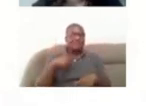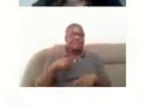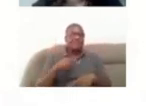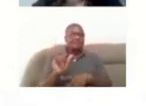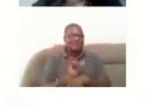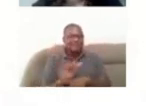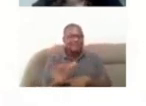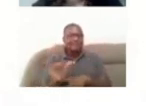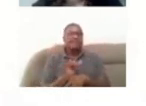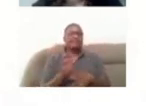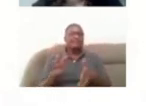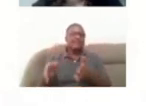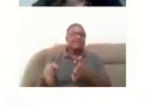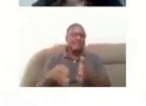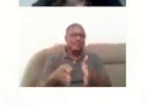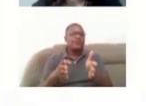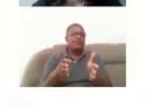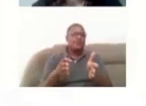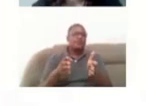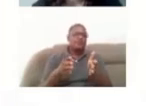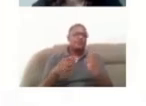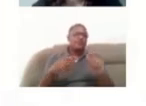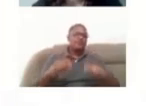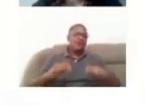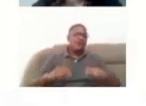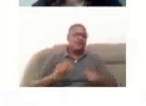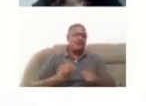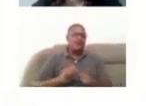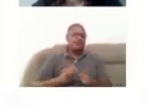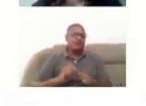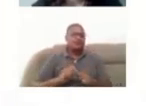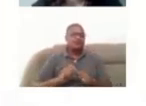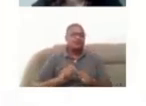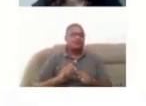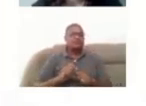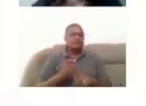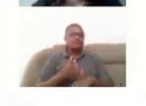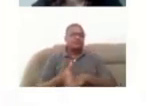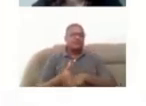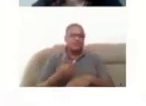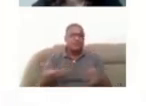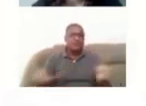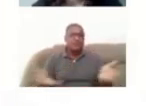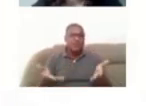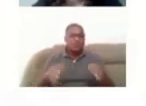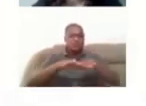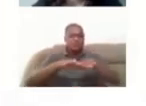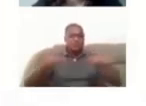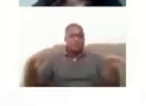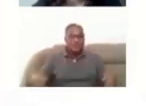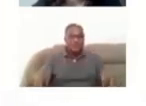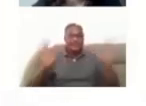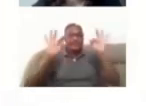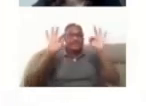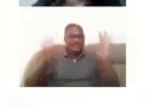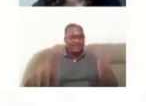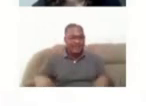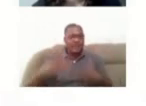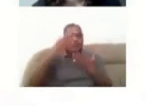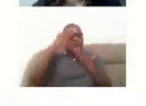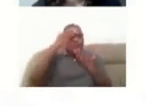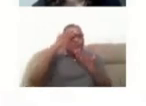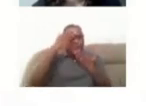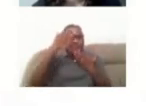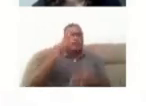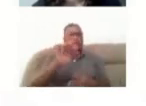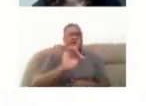enfim, para que essa sensibilidade aconteça. Então, finalizamos a nossa mesa hoje. muito obrigada pela participação